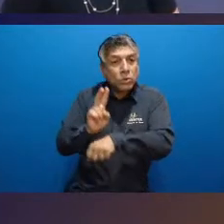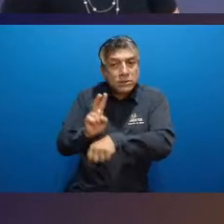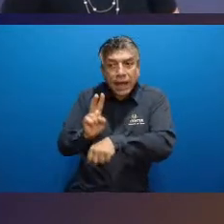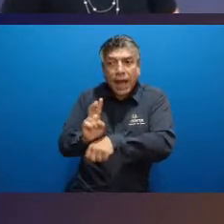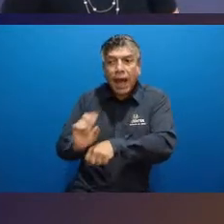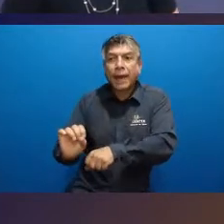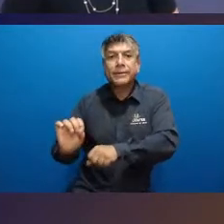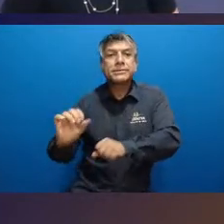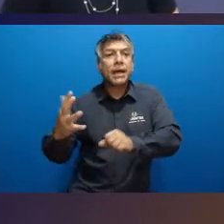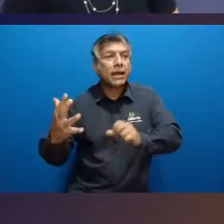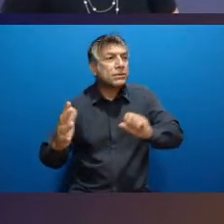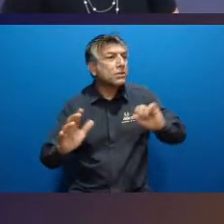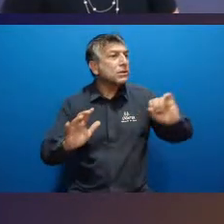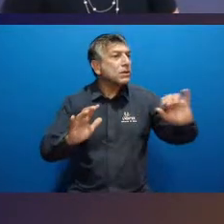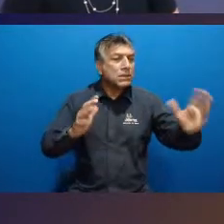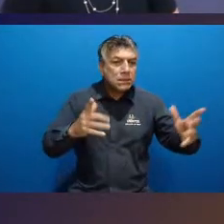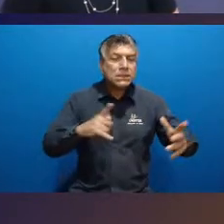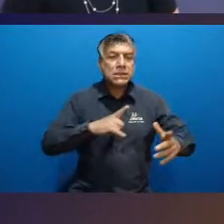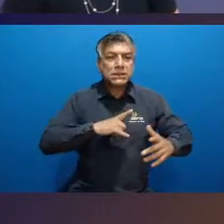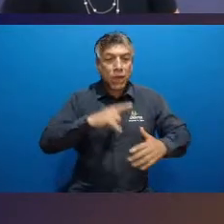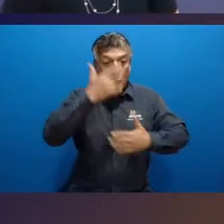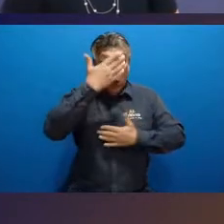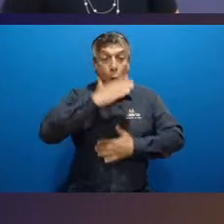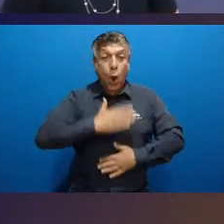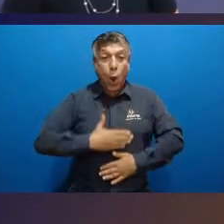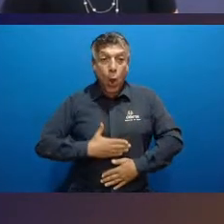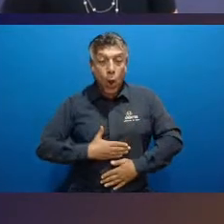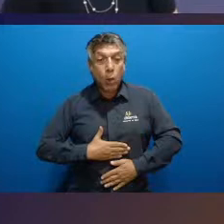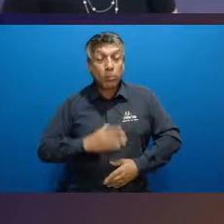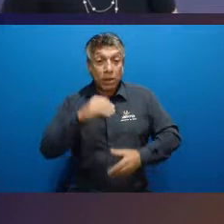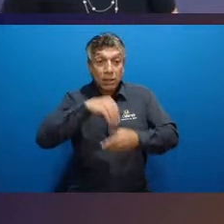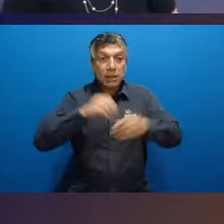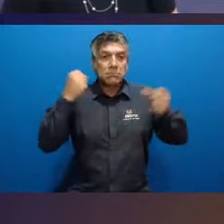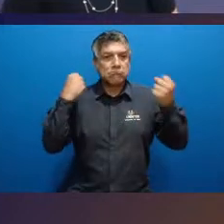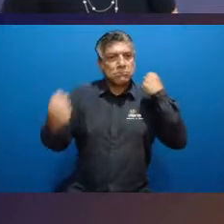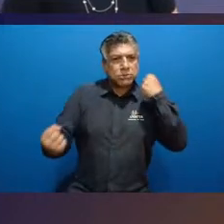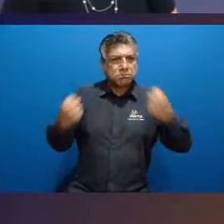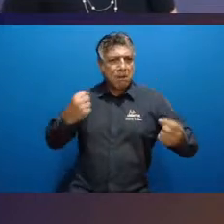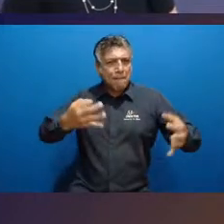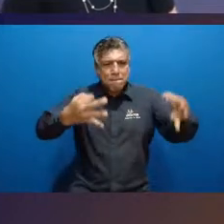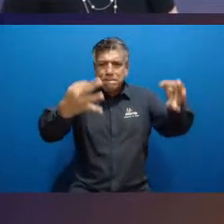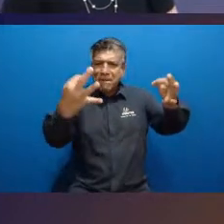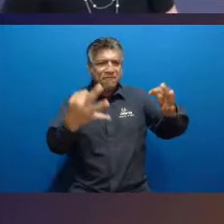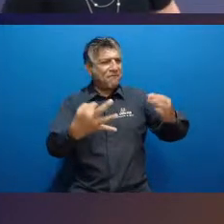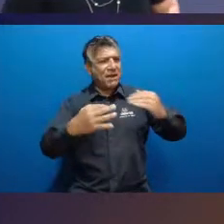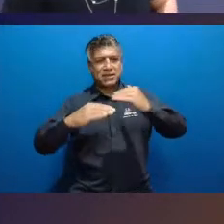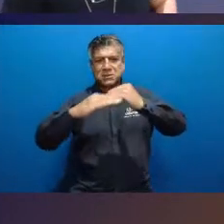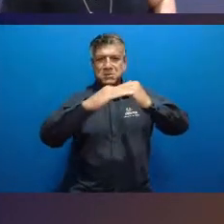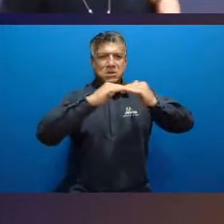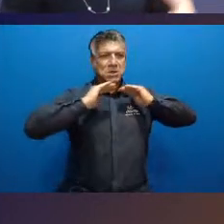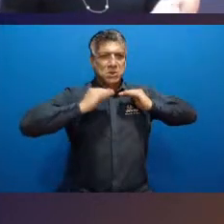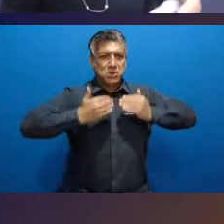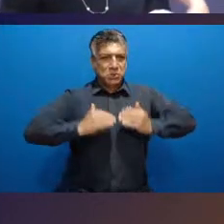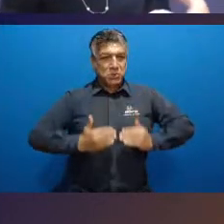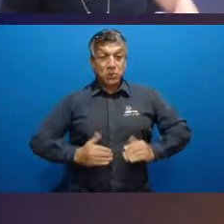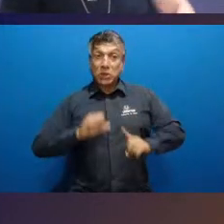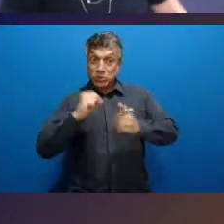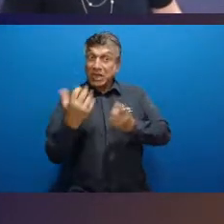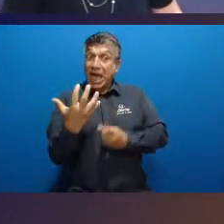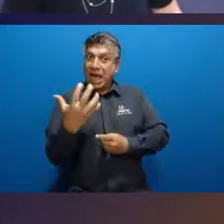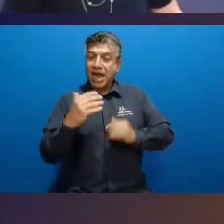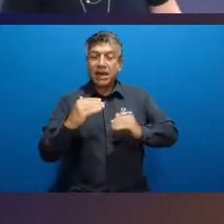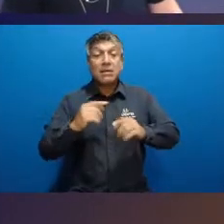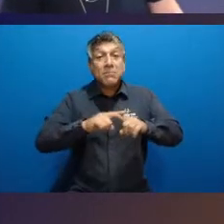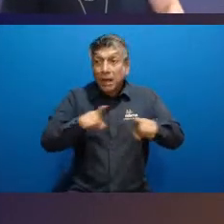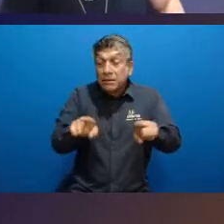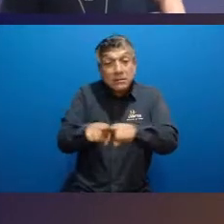situações, com os corpos, como a Ana colocou, na academia, esse corpo perfeito, que é o imposto pela sociedade, mas